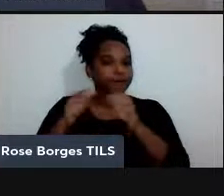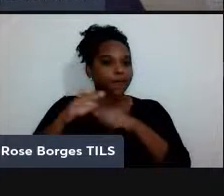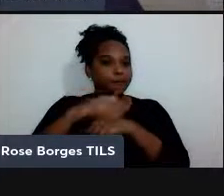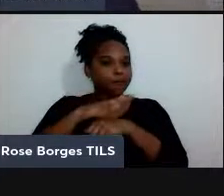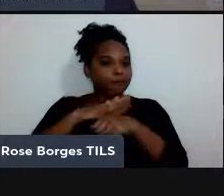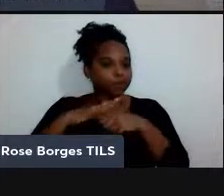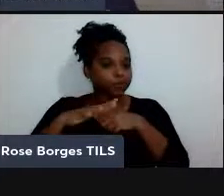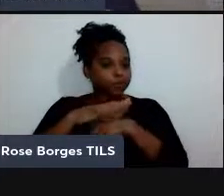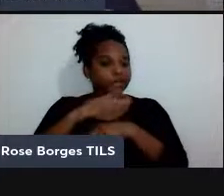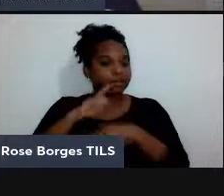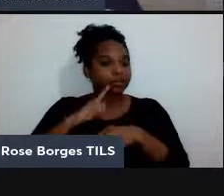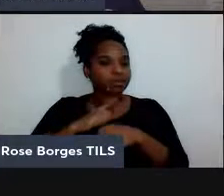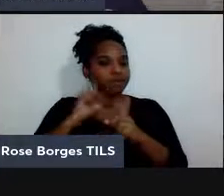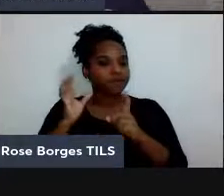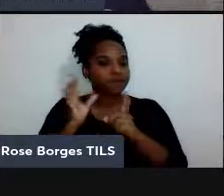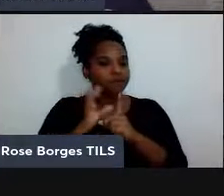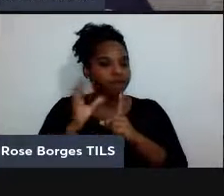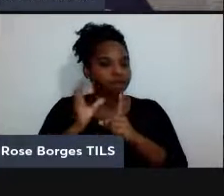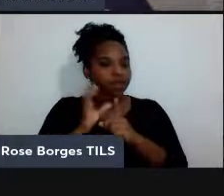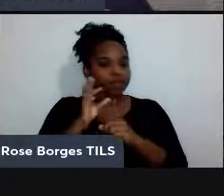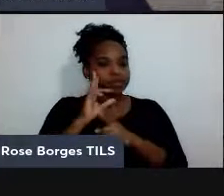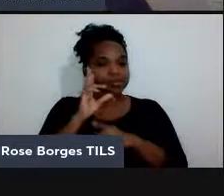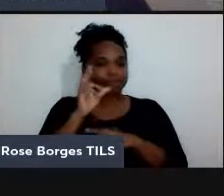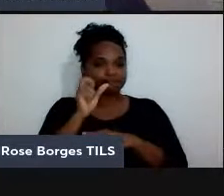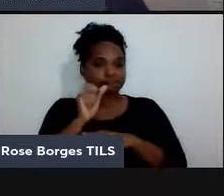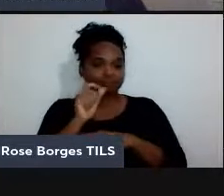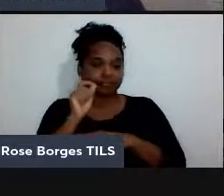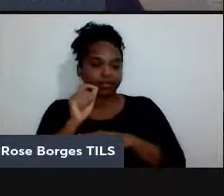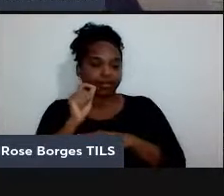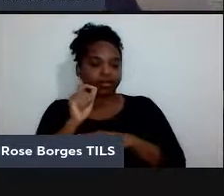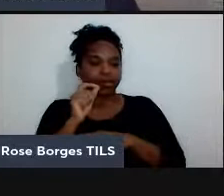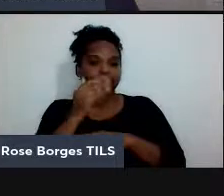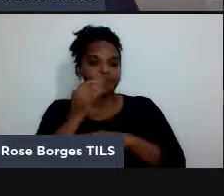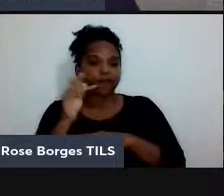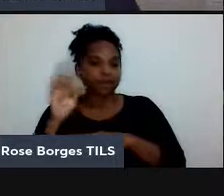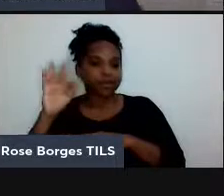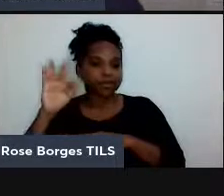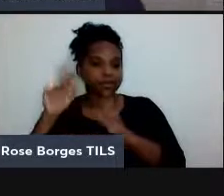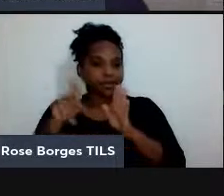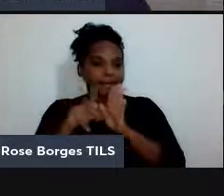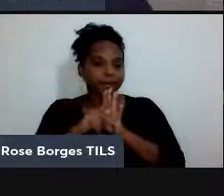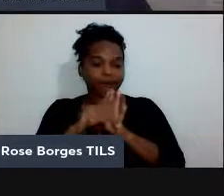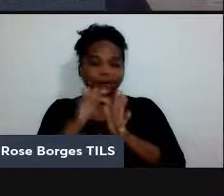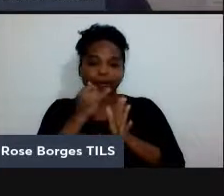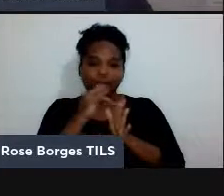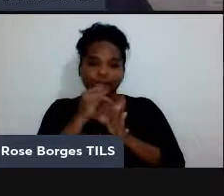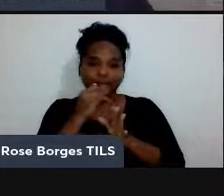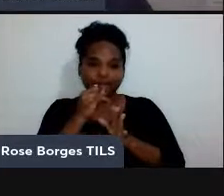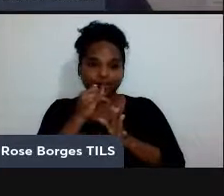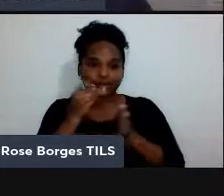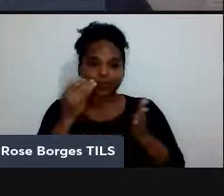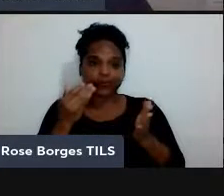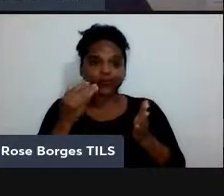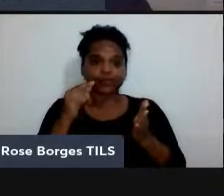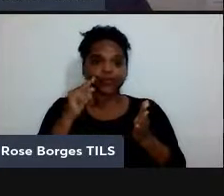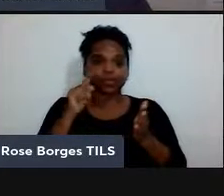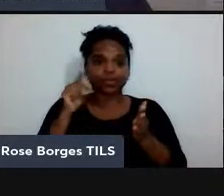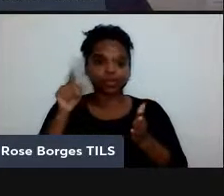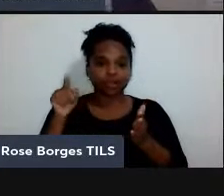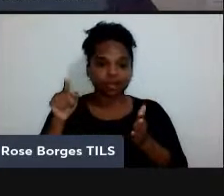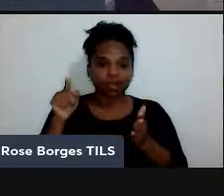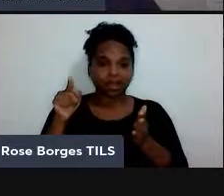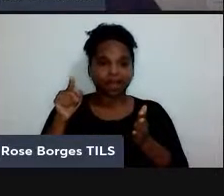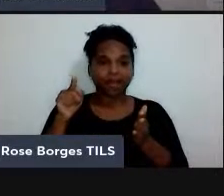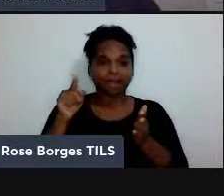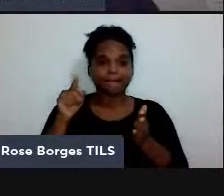muito grande nessa física de altas energias de buracos negros então por exemplo lá no buraco negro